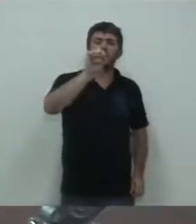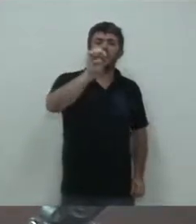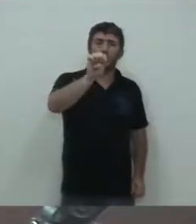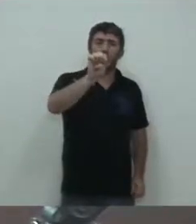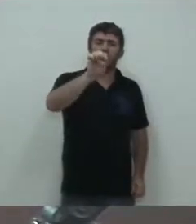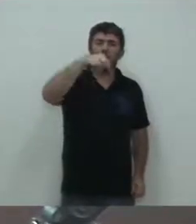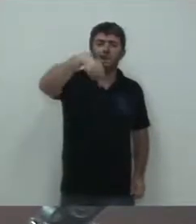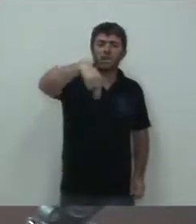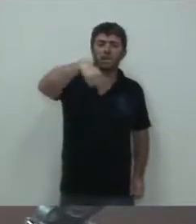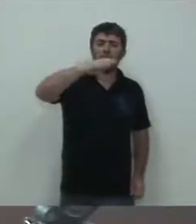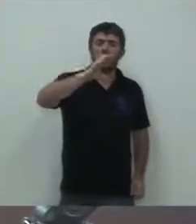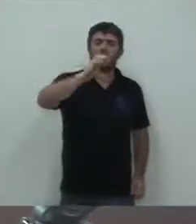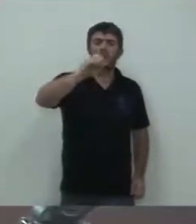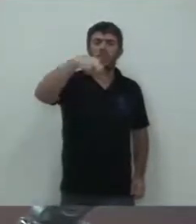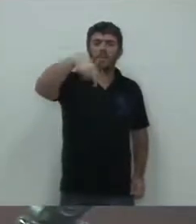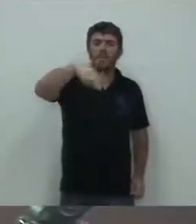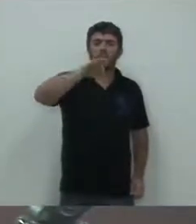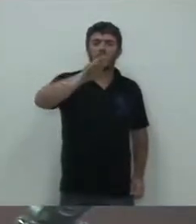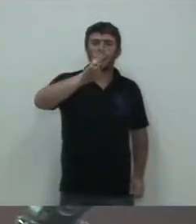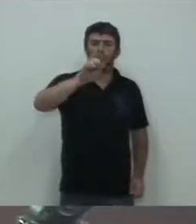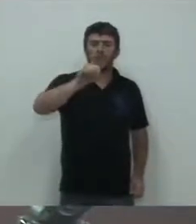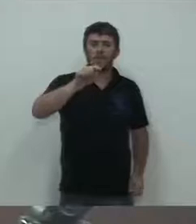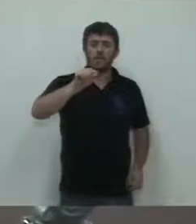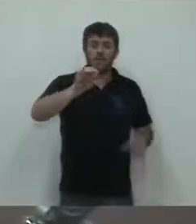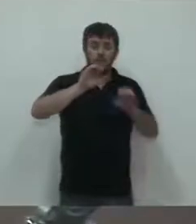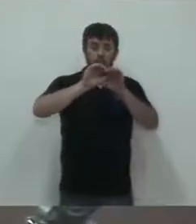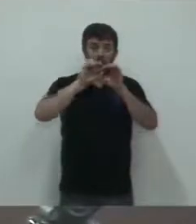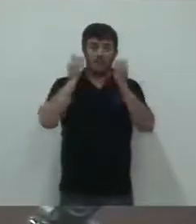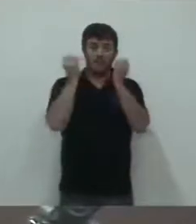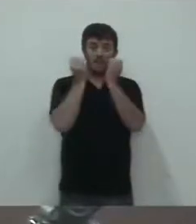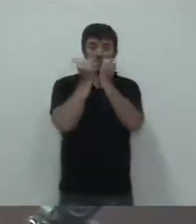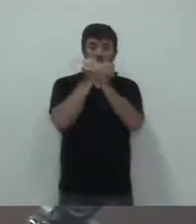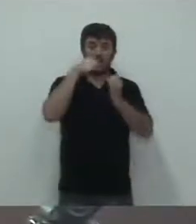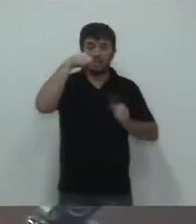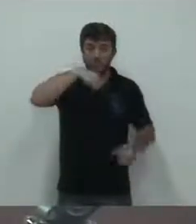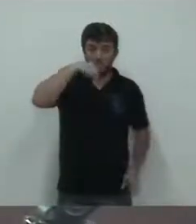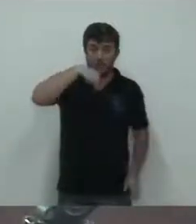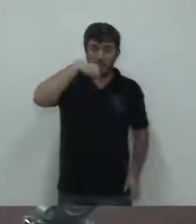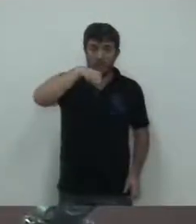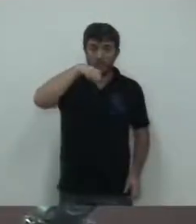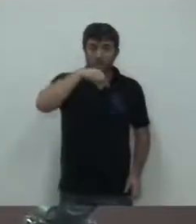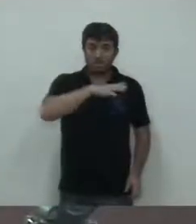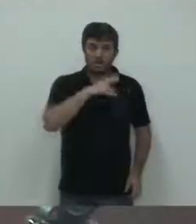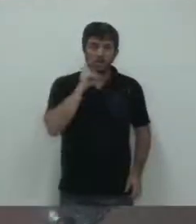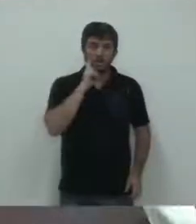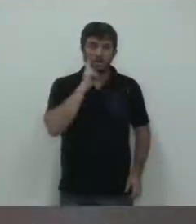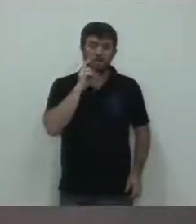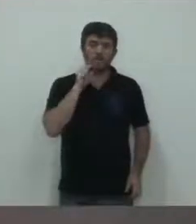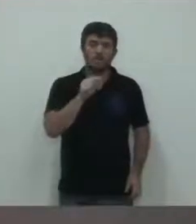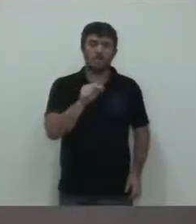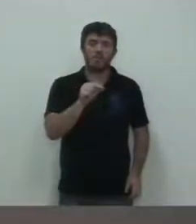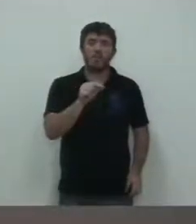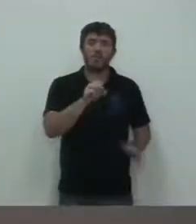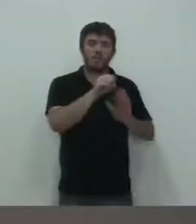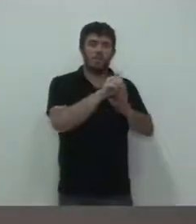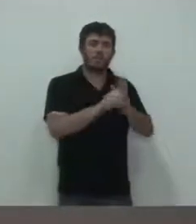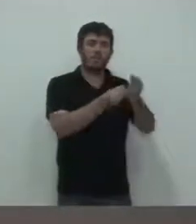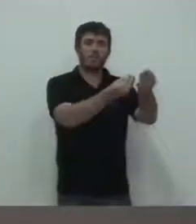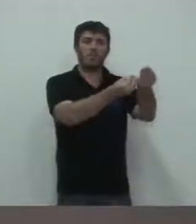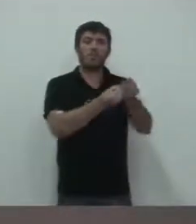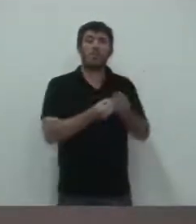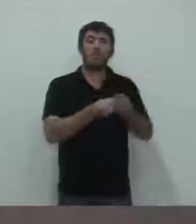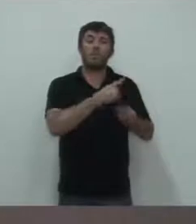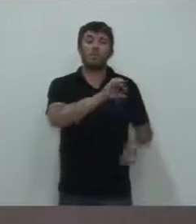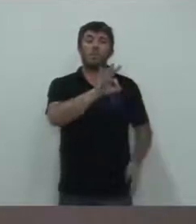a Câmara Municipal recebeu um ofício da Polícia Federal, que também pediu documentos